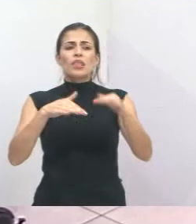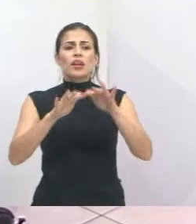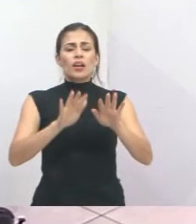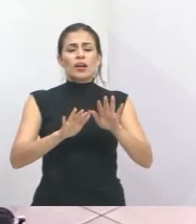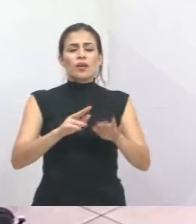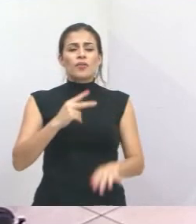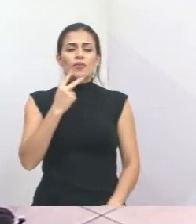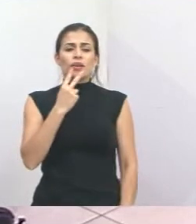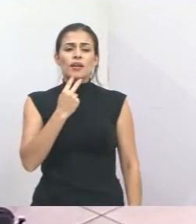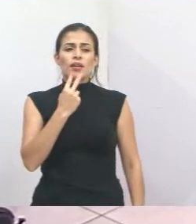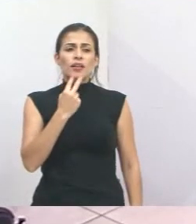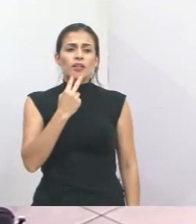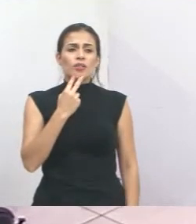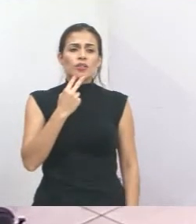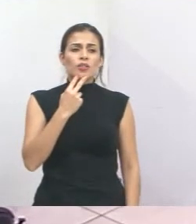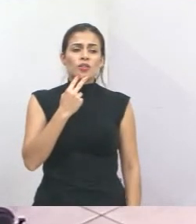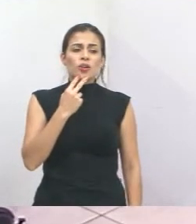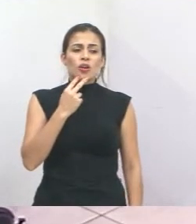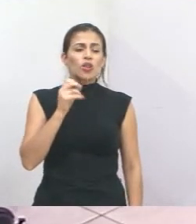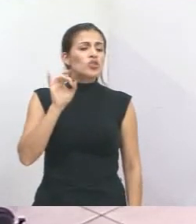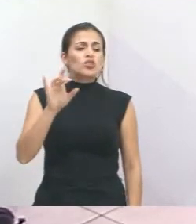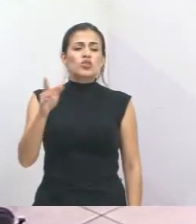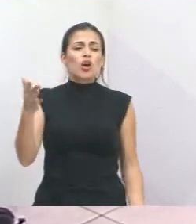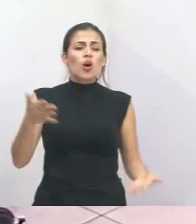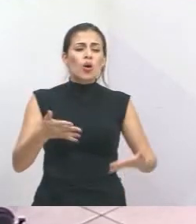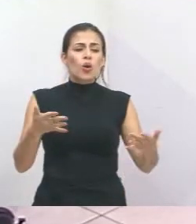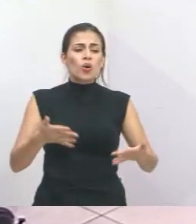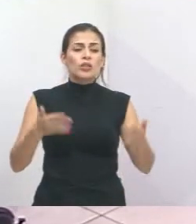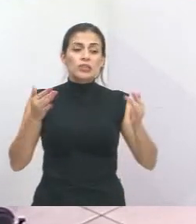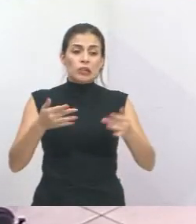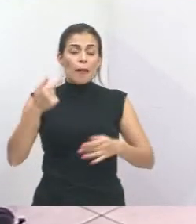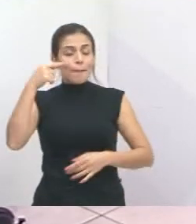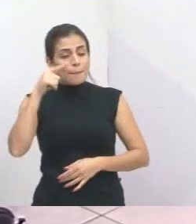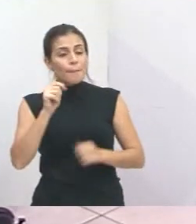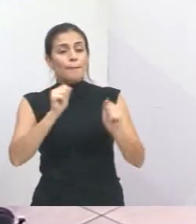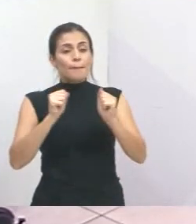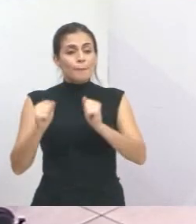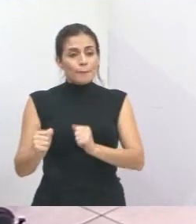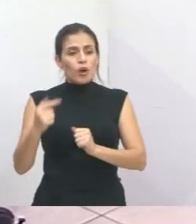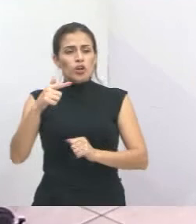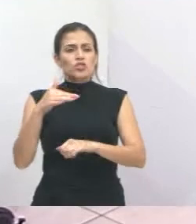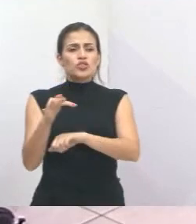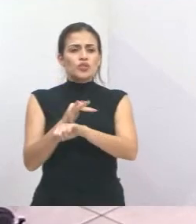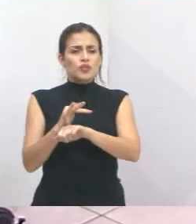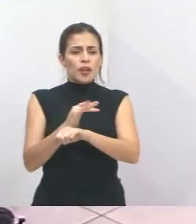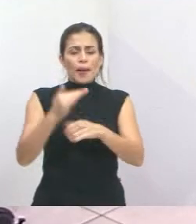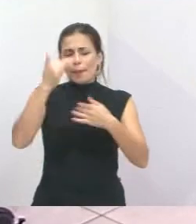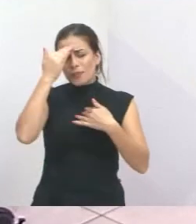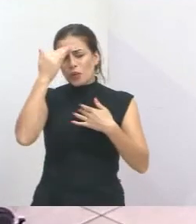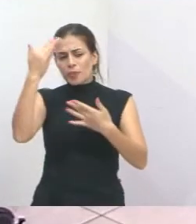cara para 15, 16 minutos. só hoje, só vereador Valmir, agora o senhor pode sair de férias e ficar a gosto de férias. Muito obrigado.